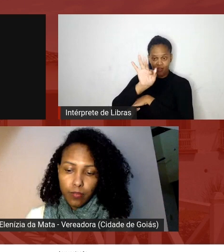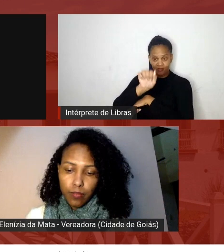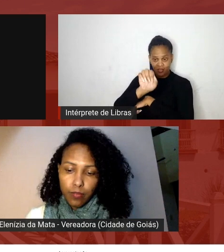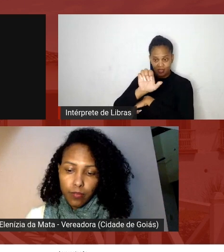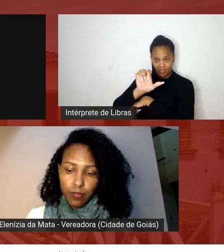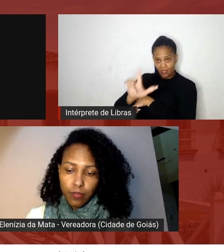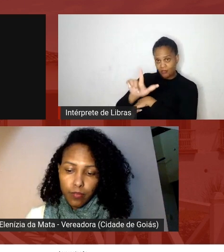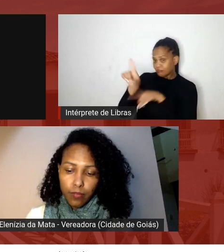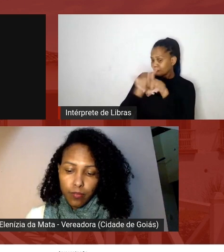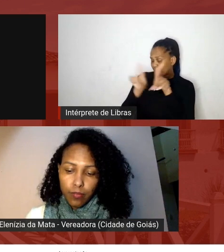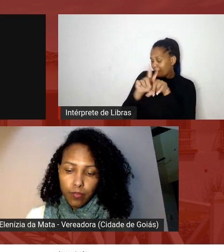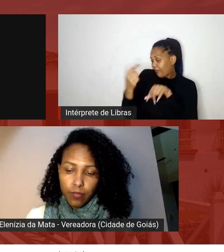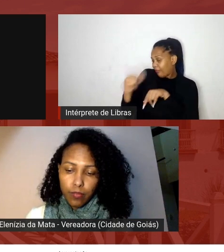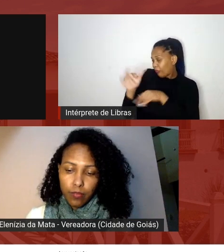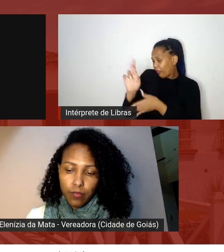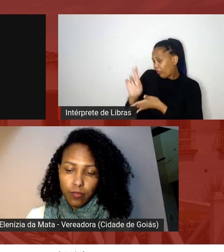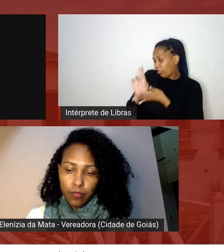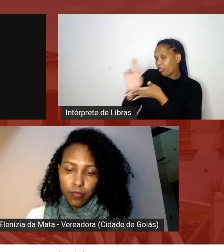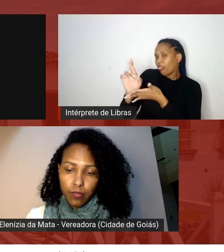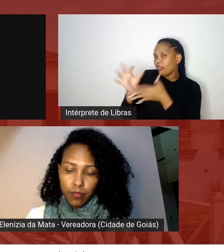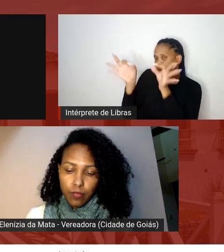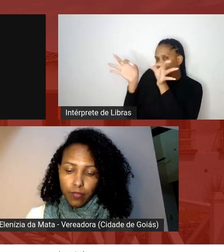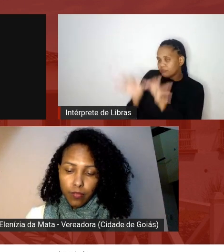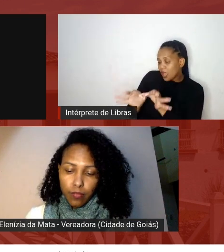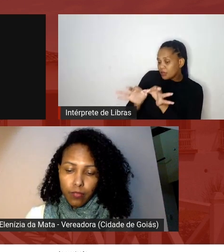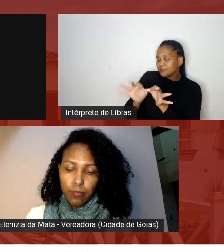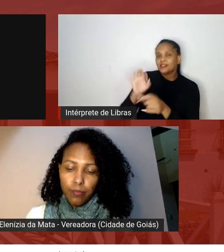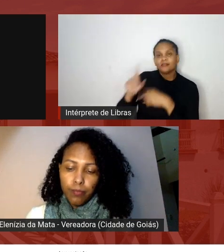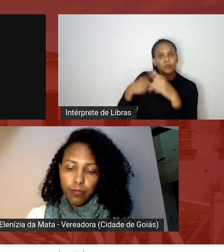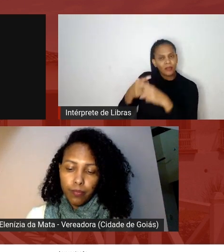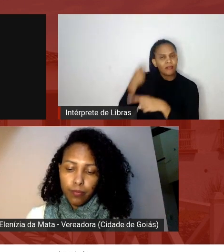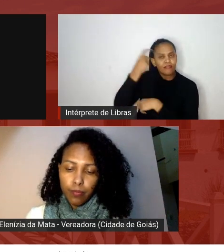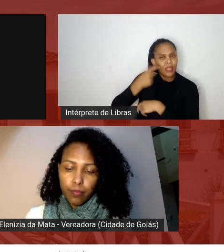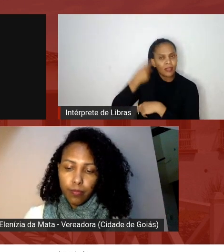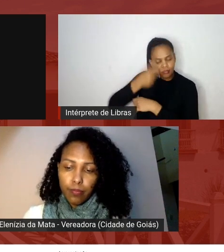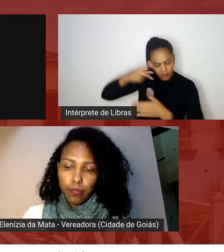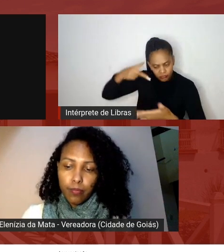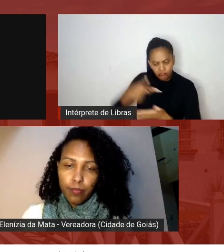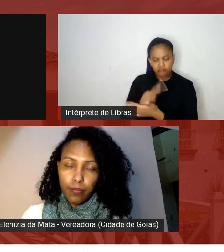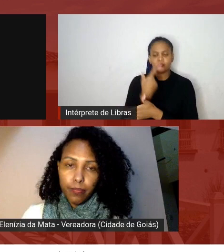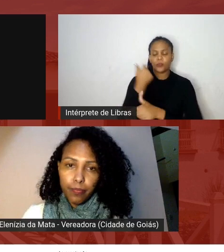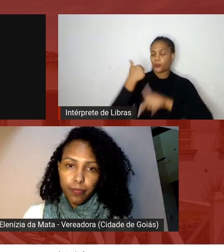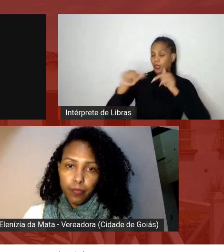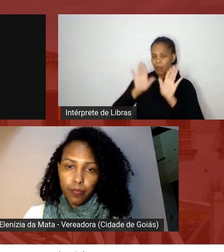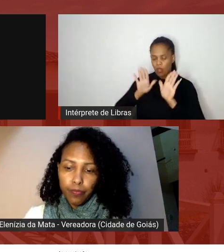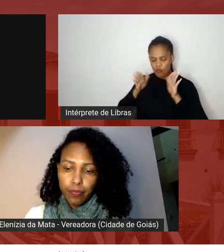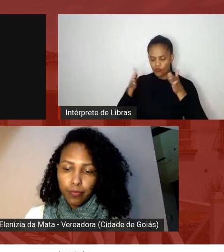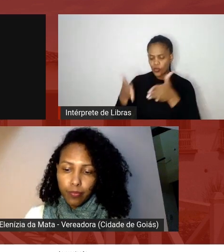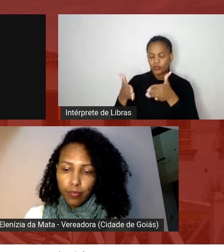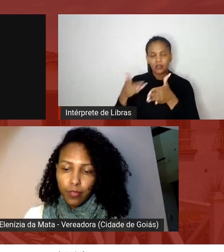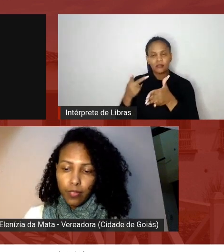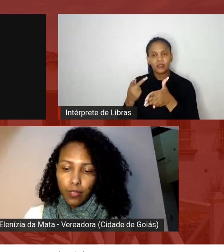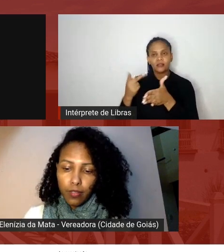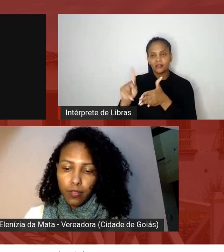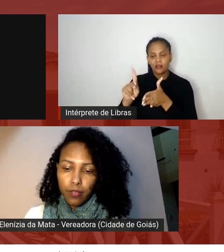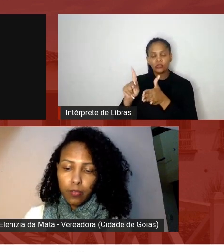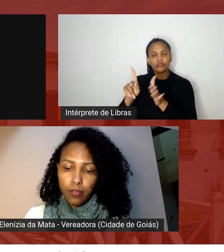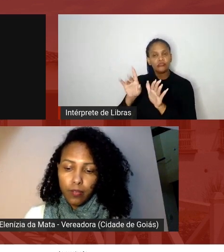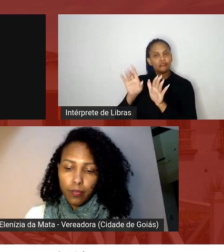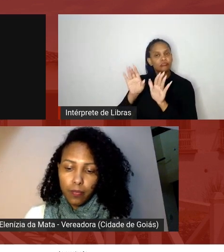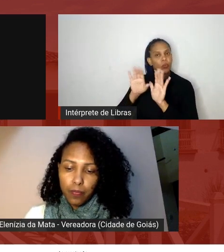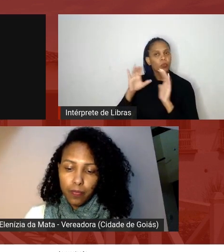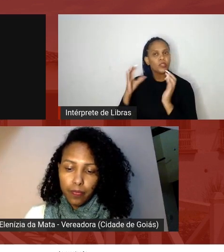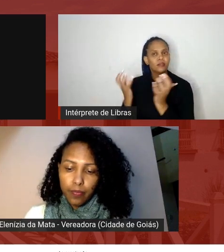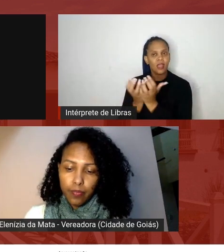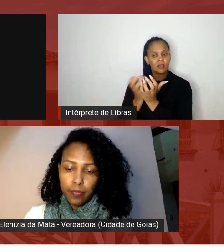reconhecimento devido por mais que está tentando realizar um trabalho voltado para os seus para a sua comunidade para o seu